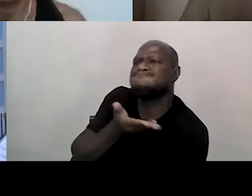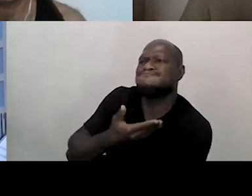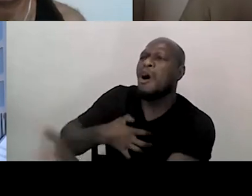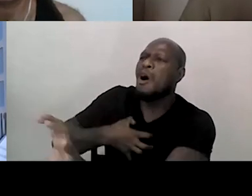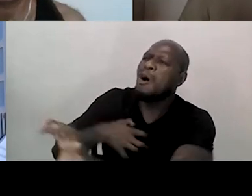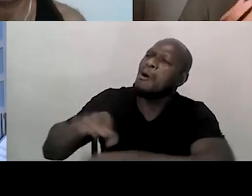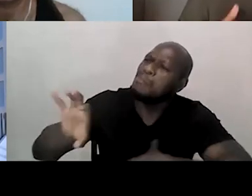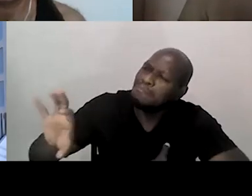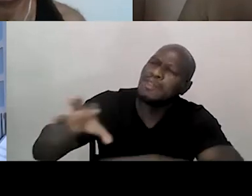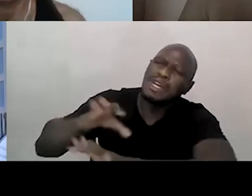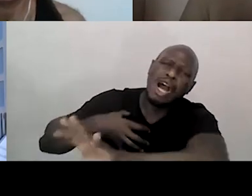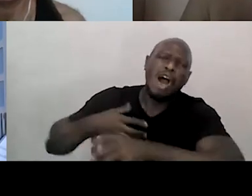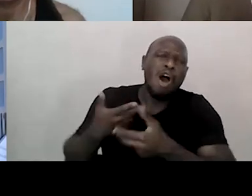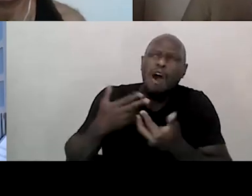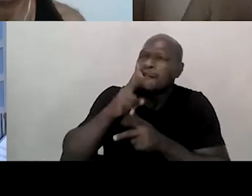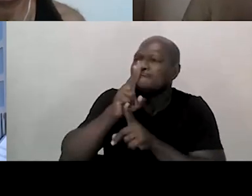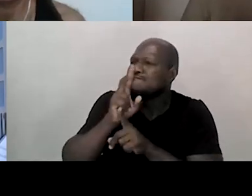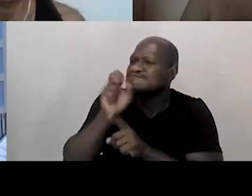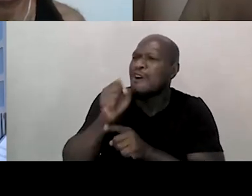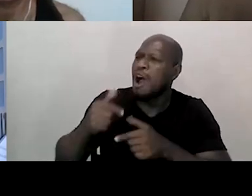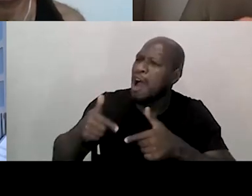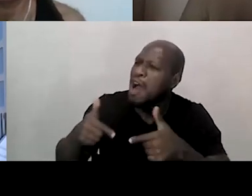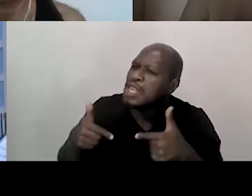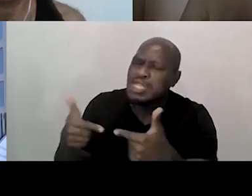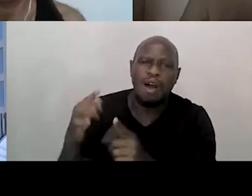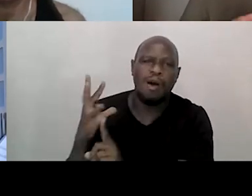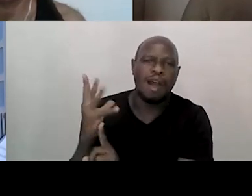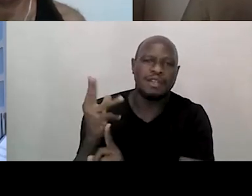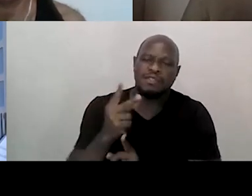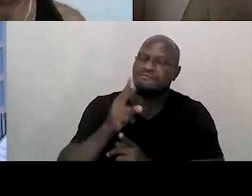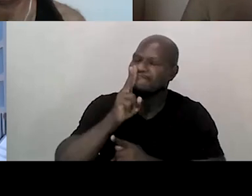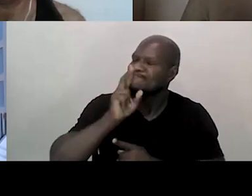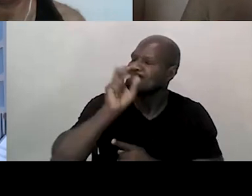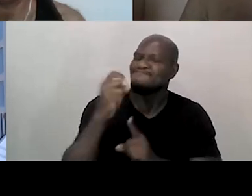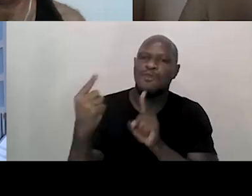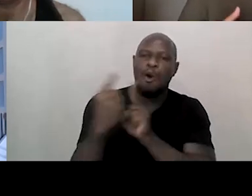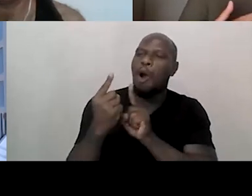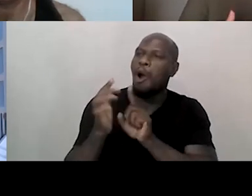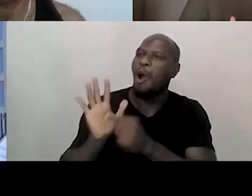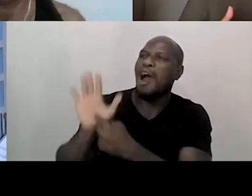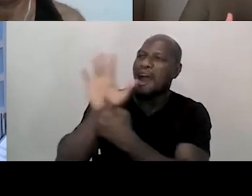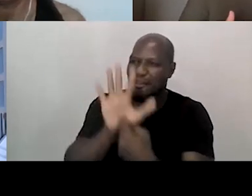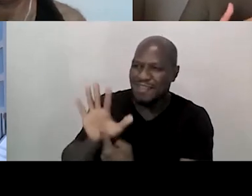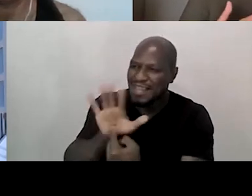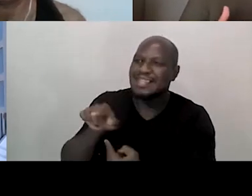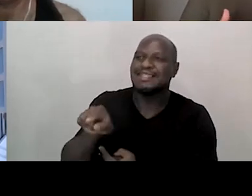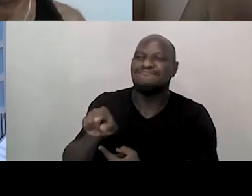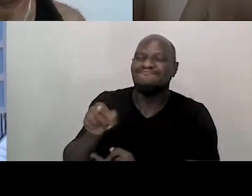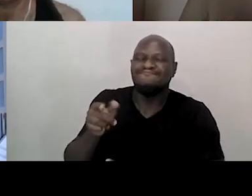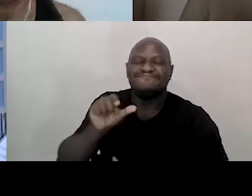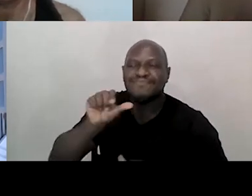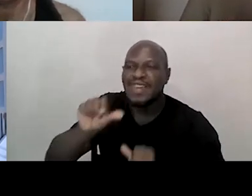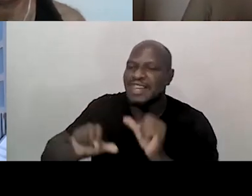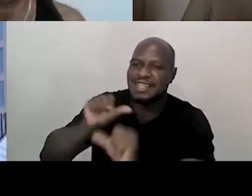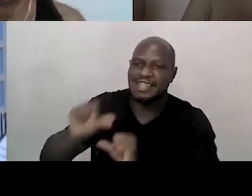em algo potente, em uma ação artística potente, em um encontro revelador, em um encontro transformador.